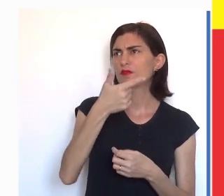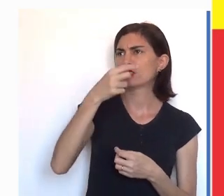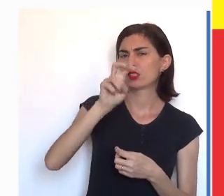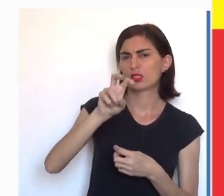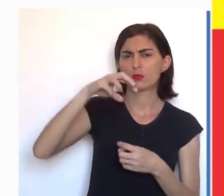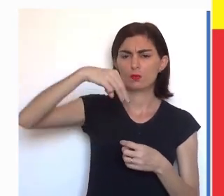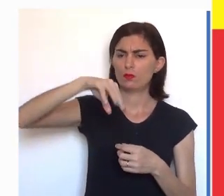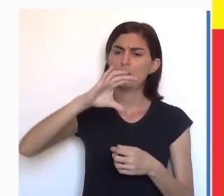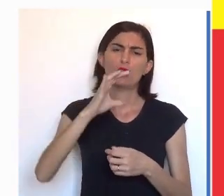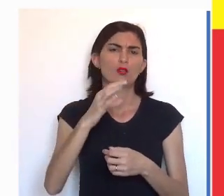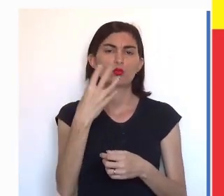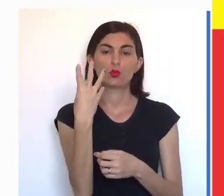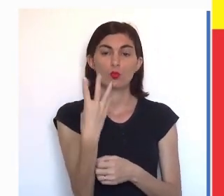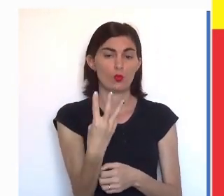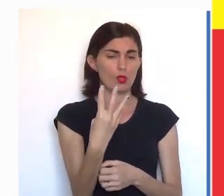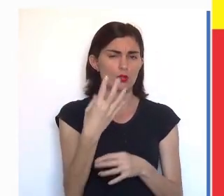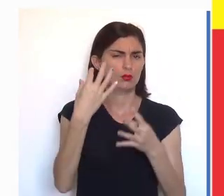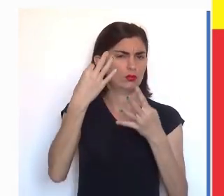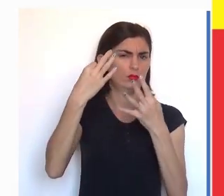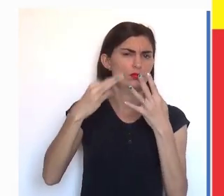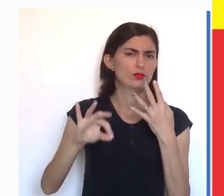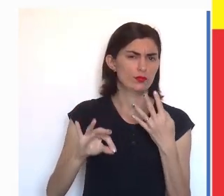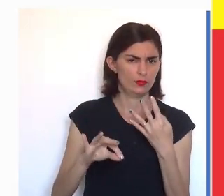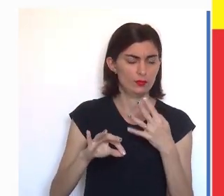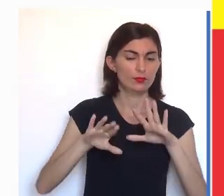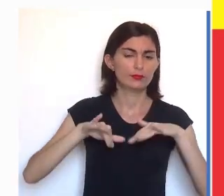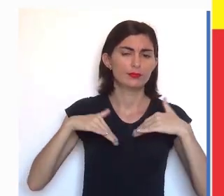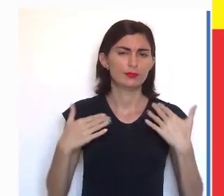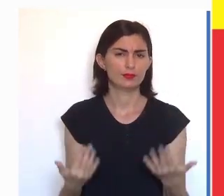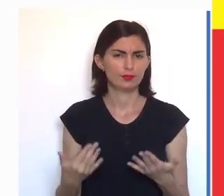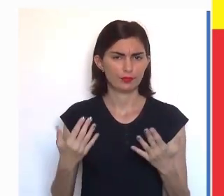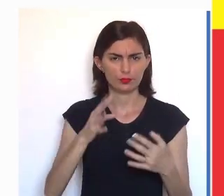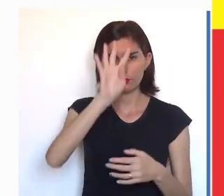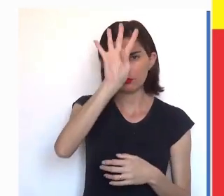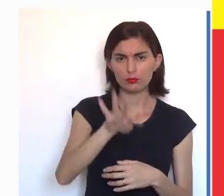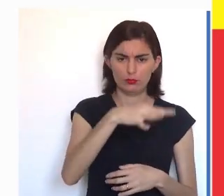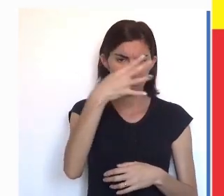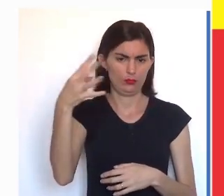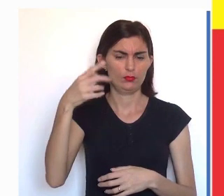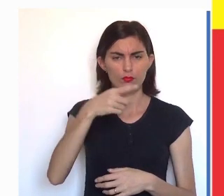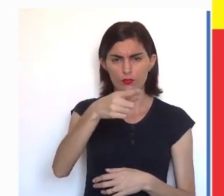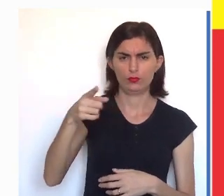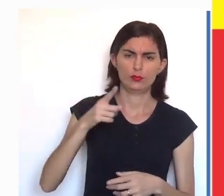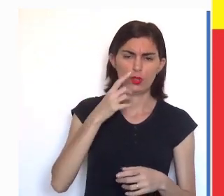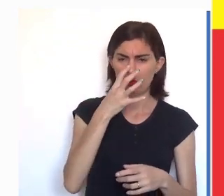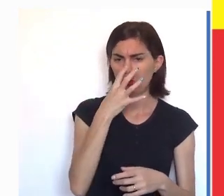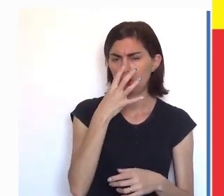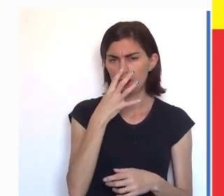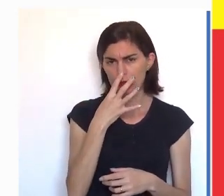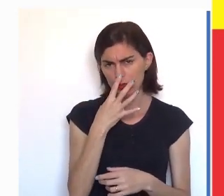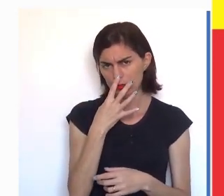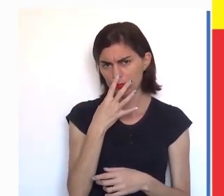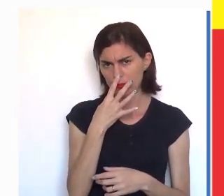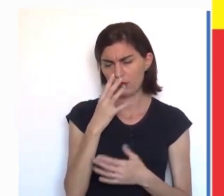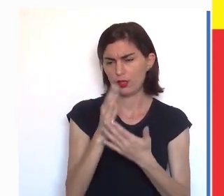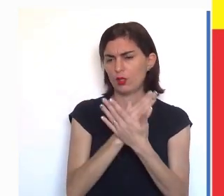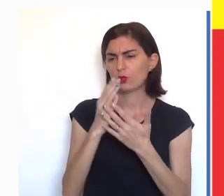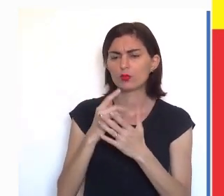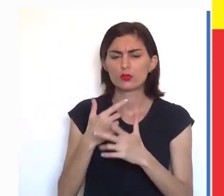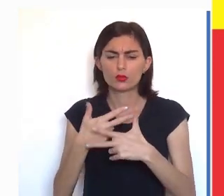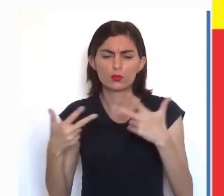25 de março, 4 casos confirmados. Então, no gráfico, você tem que observar